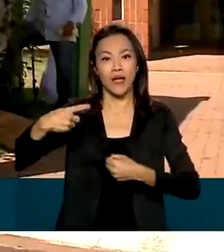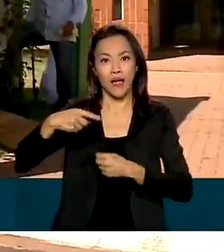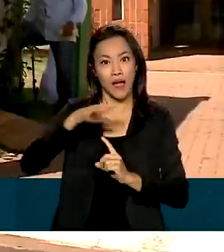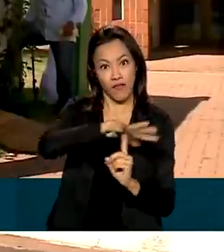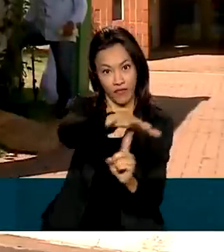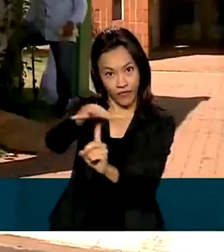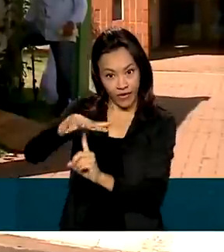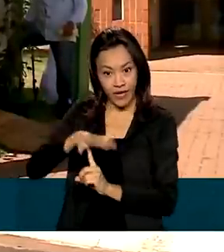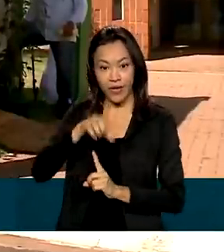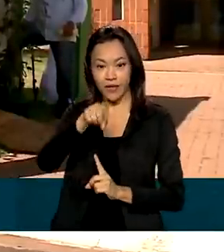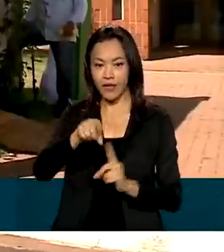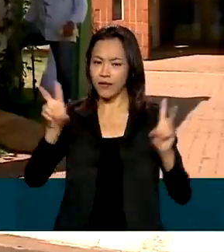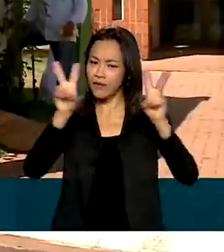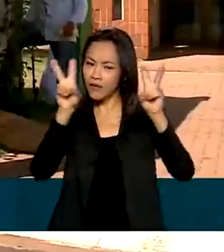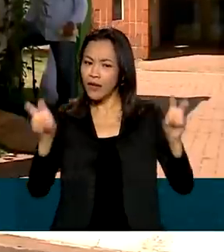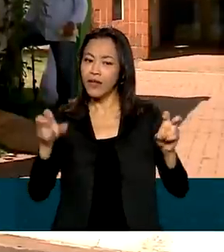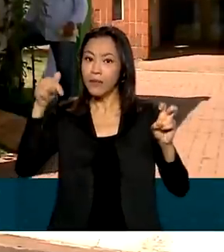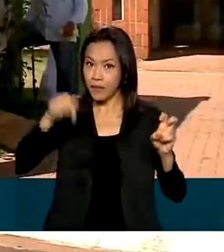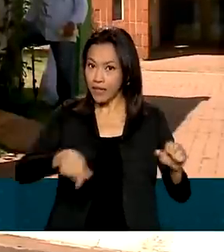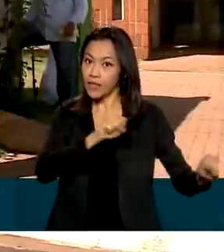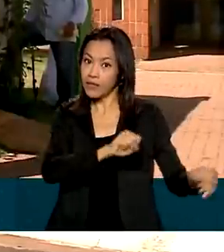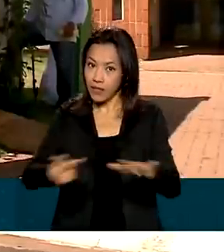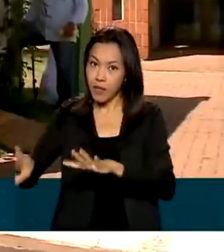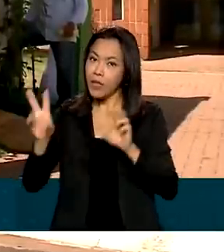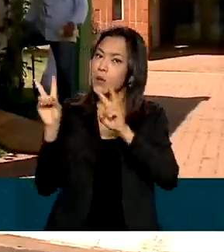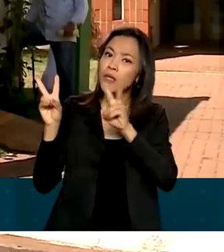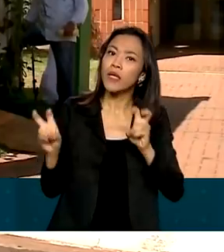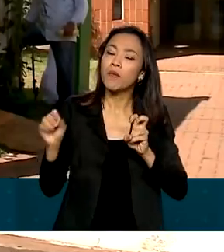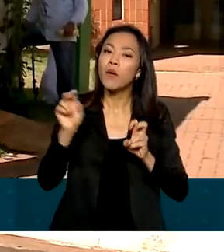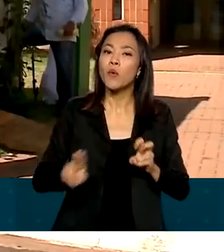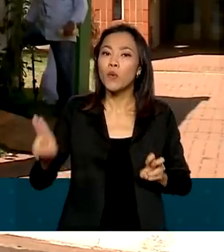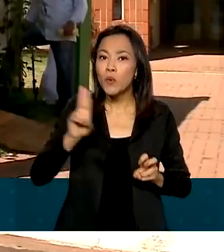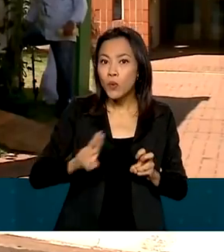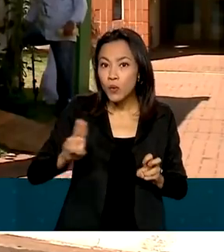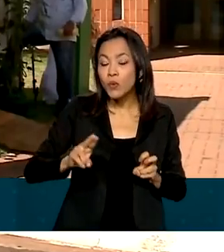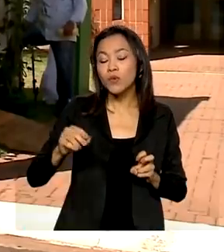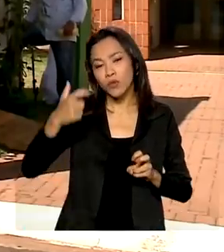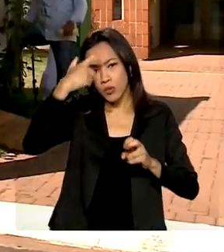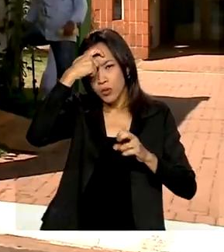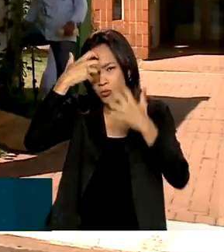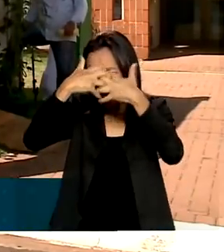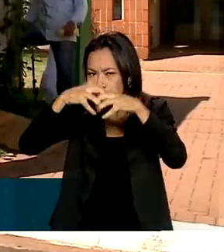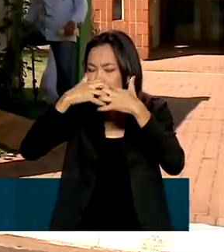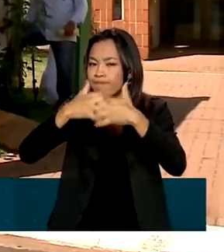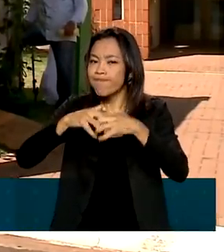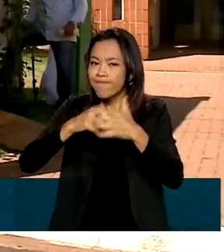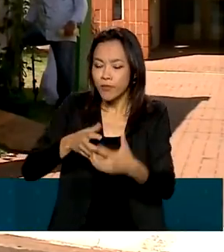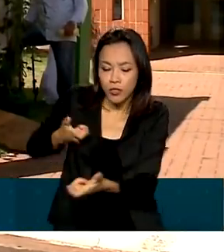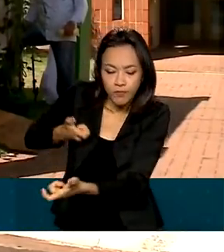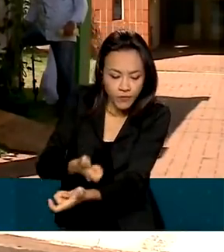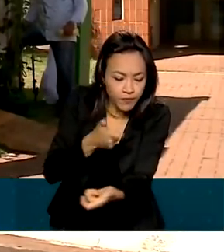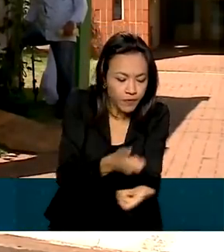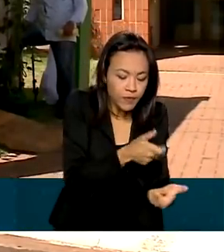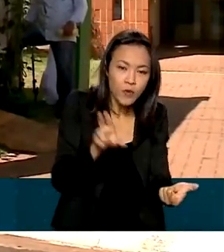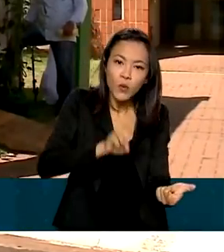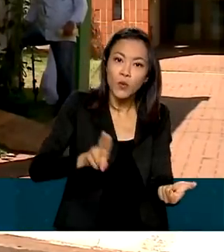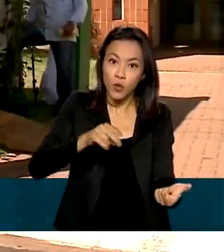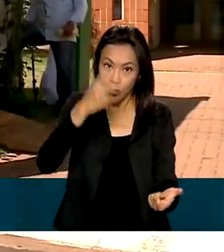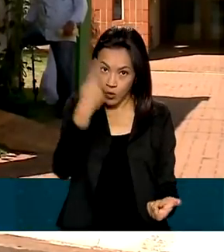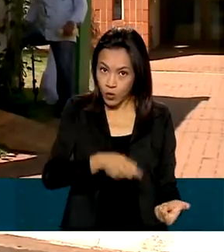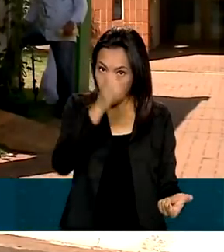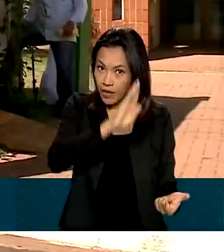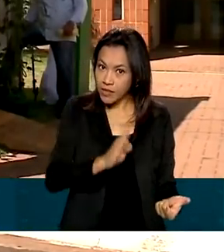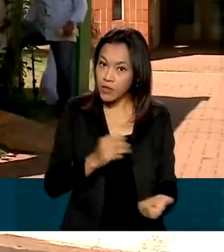No painel Embrapa Soja, desta semana, o tema foi o uso racional de fertilizantes em tempos de crise. O Brasil importa grande